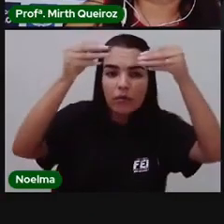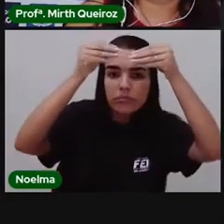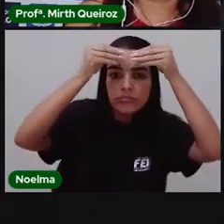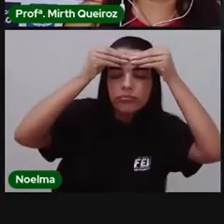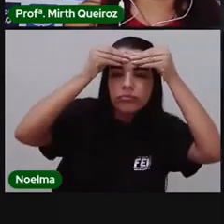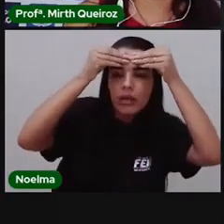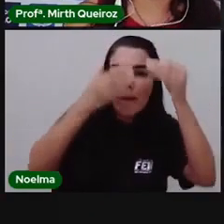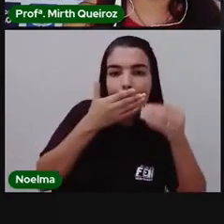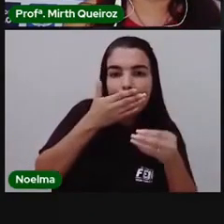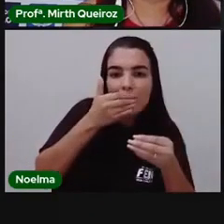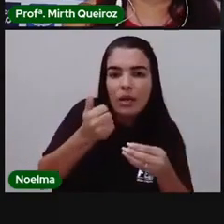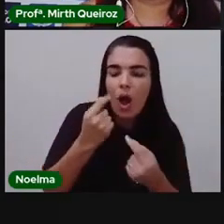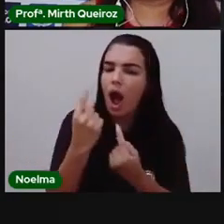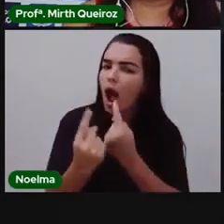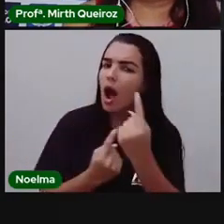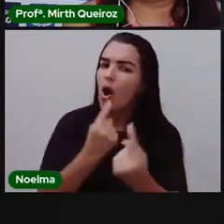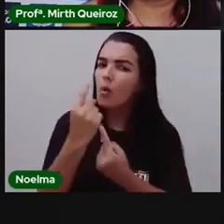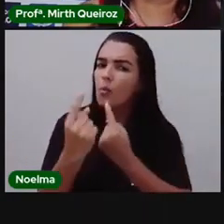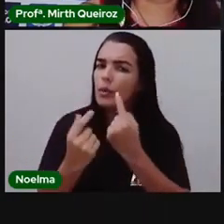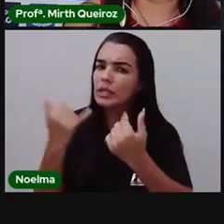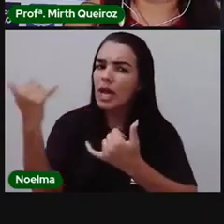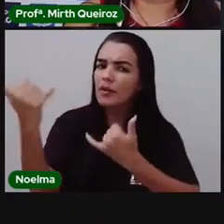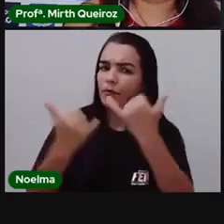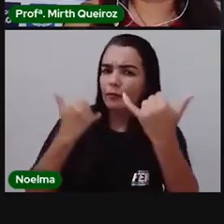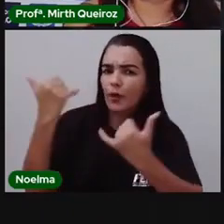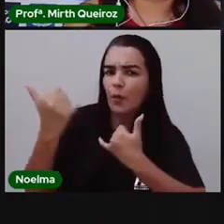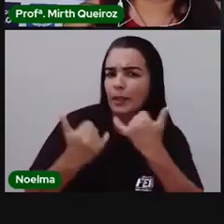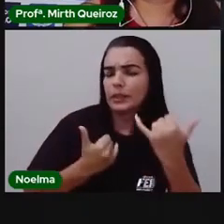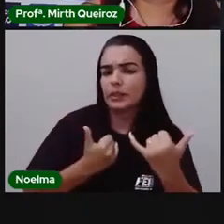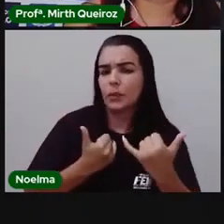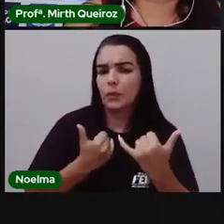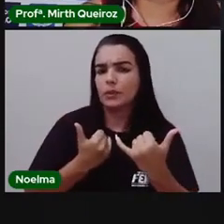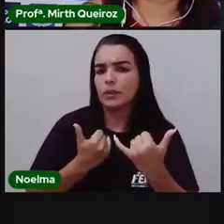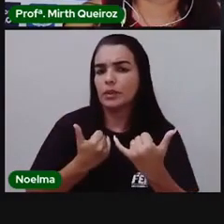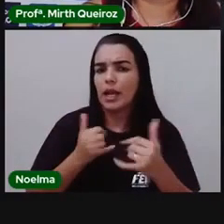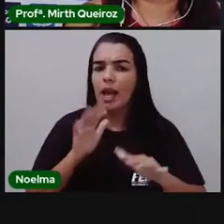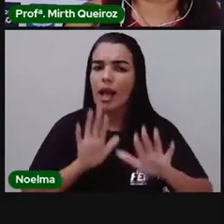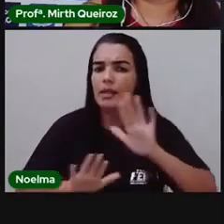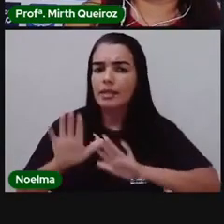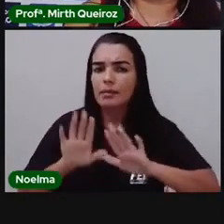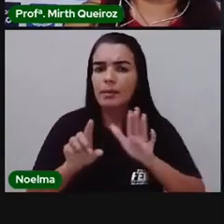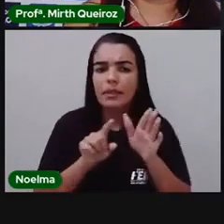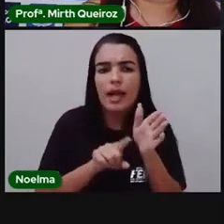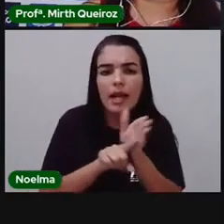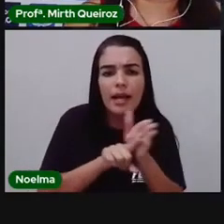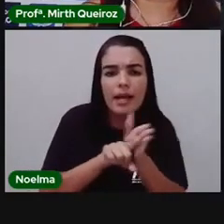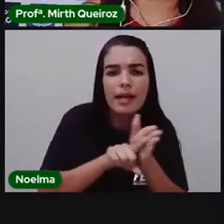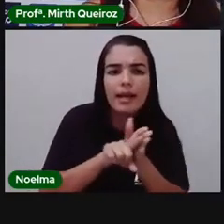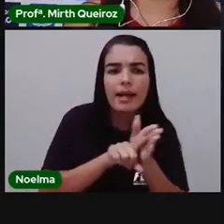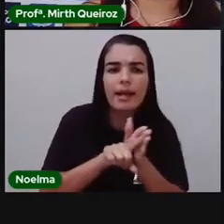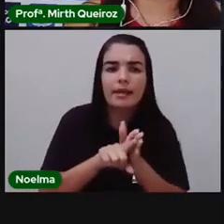melhor algumas informações que geralmente são resultados de uma pesquisa.